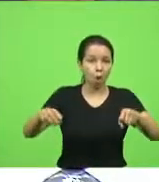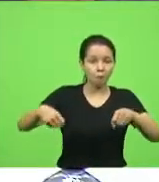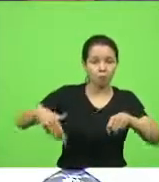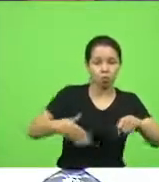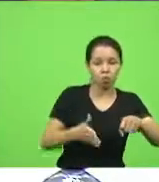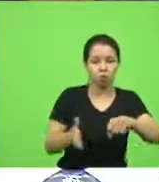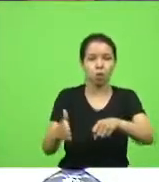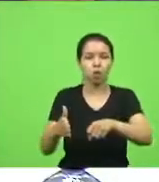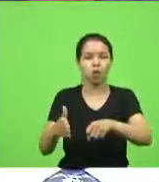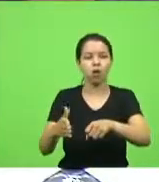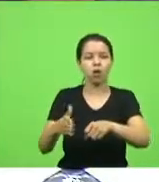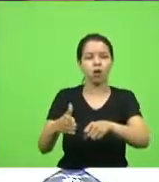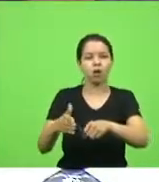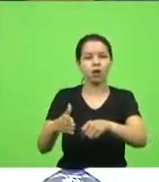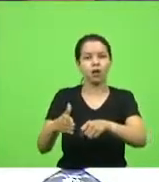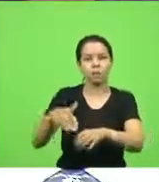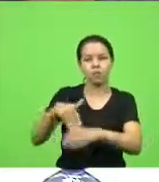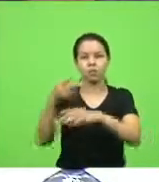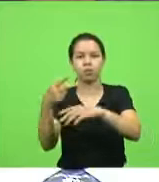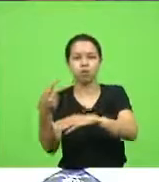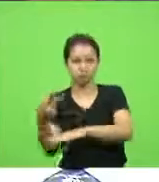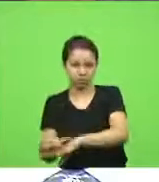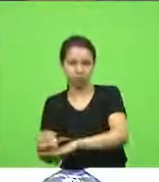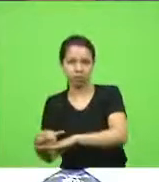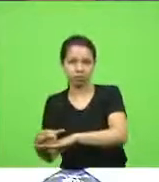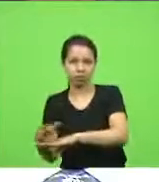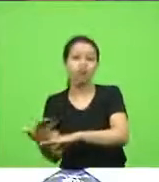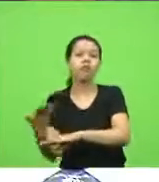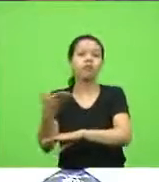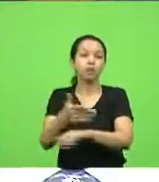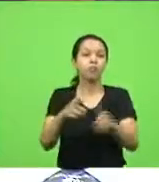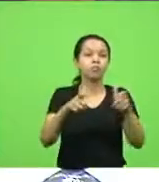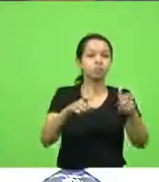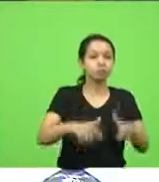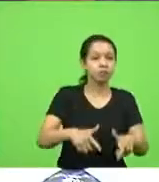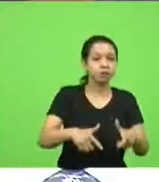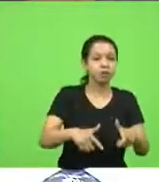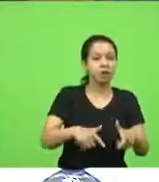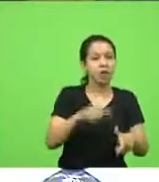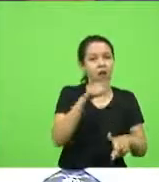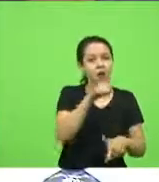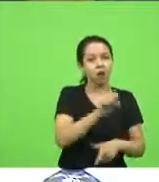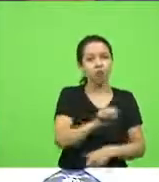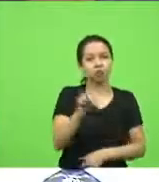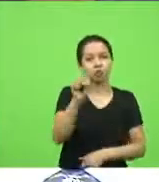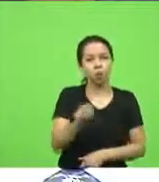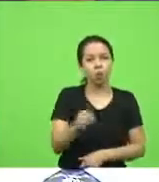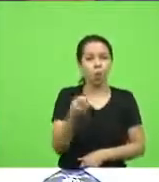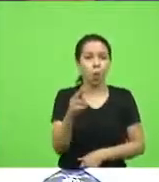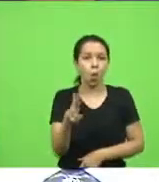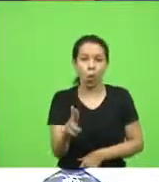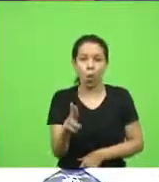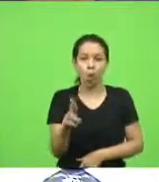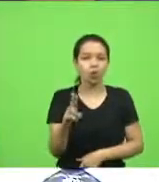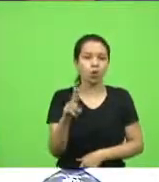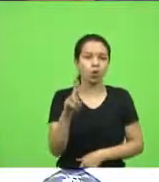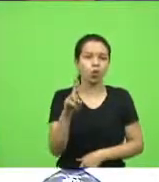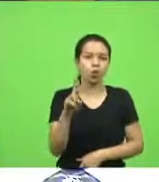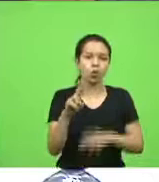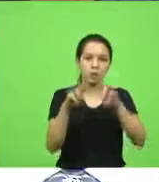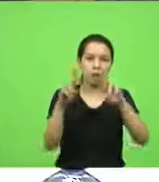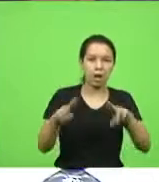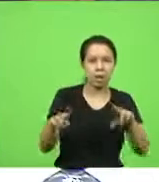onde? Vai para o Sistema Único de Saúde ou uma empresa, o Munimed, enfim, alguma empresa